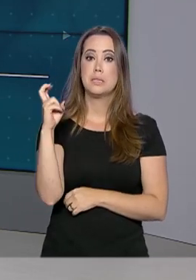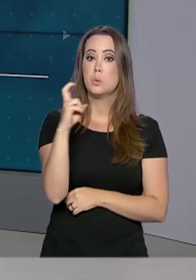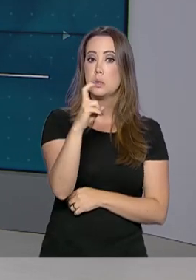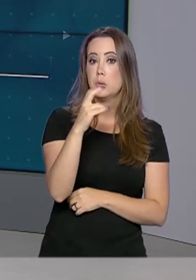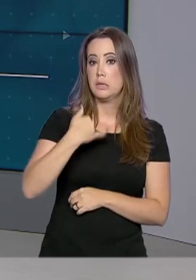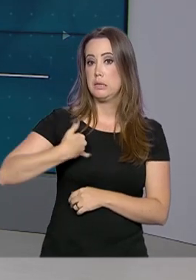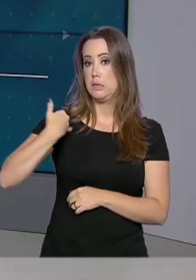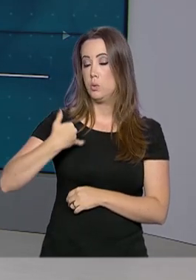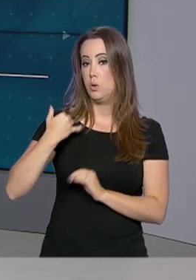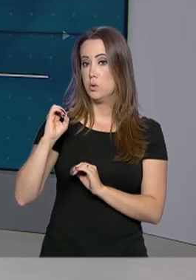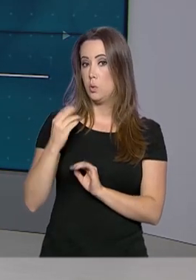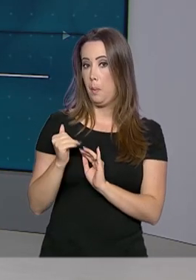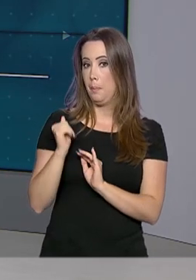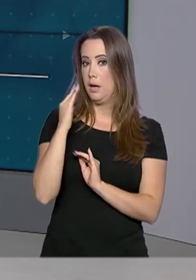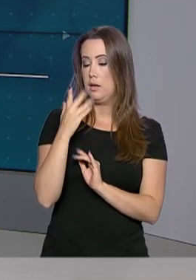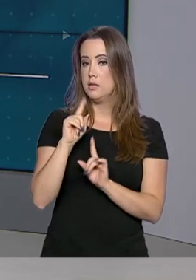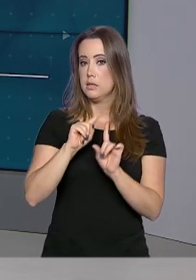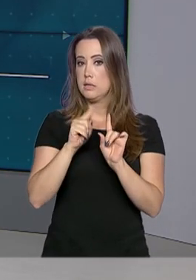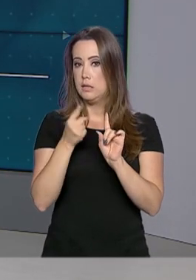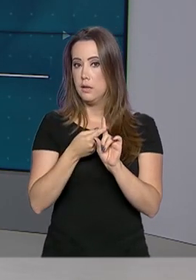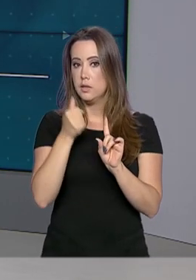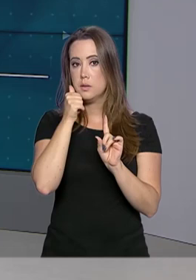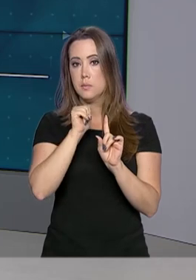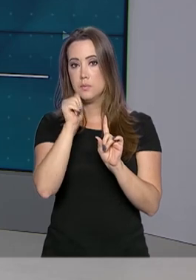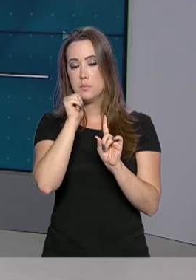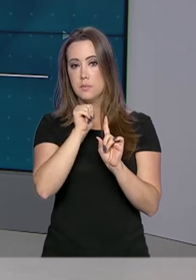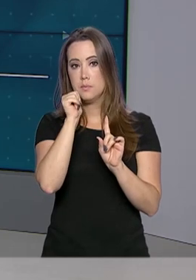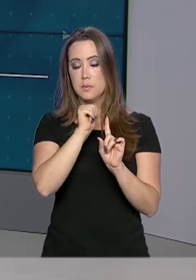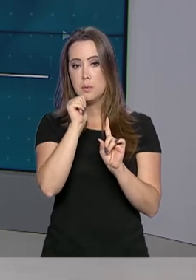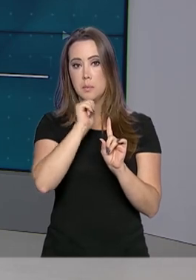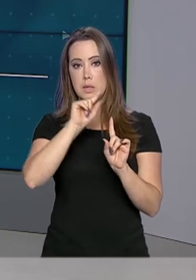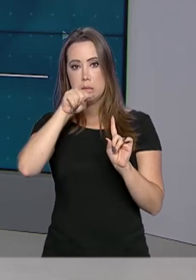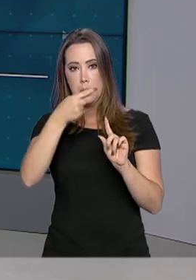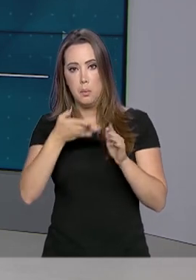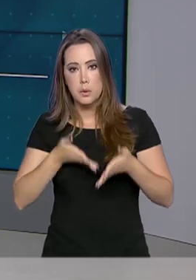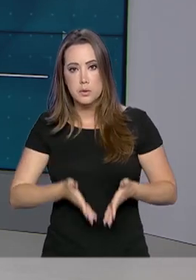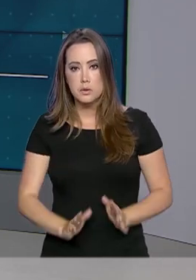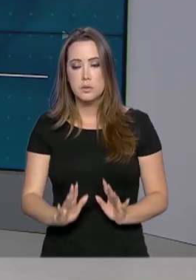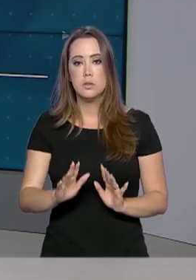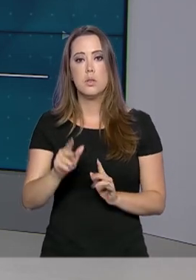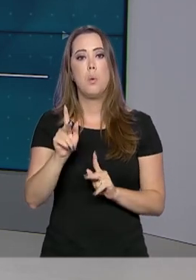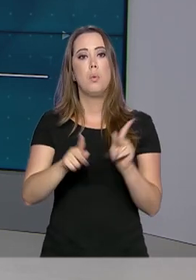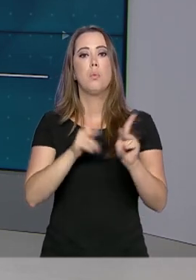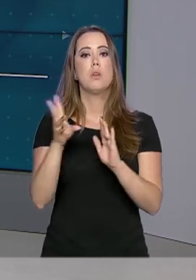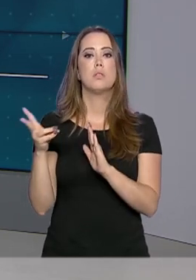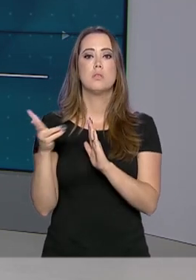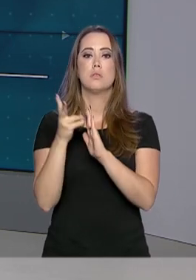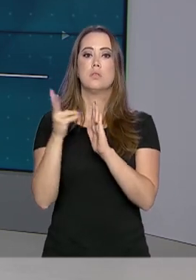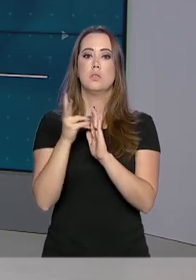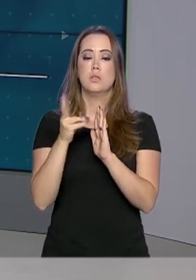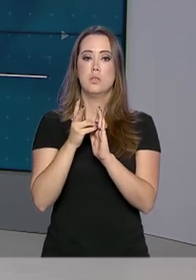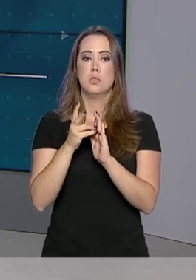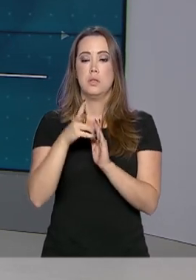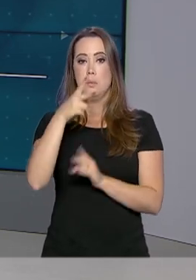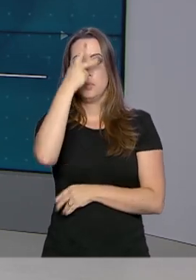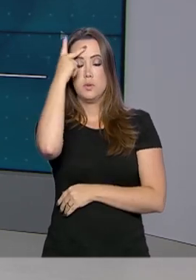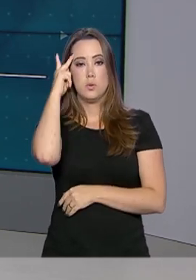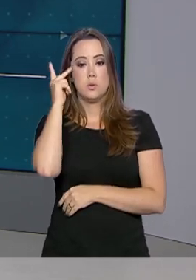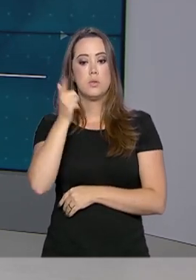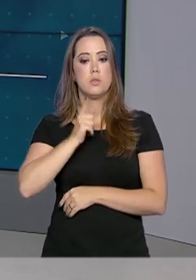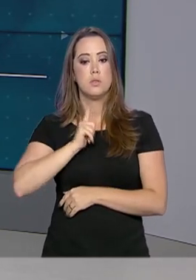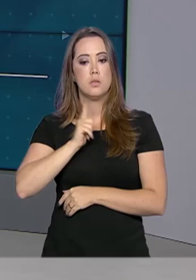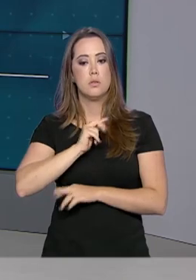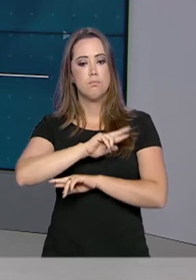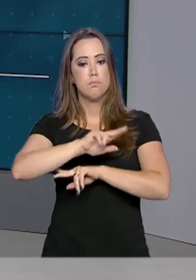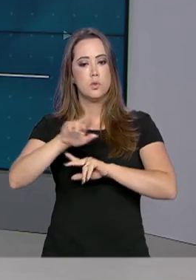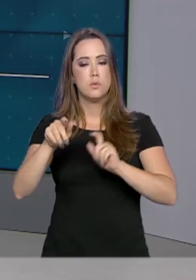anos ou mais, grávidas, mães no pós-parto, população indígena, portadores de condições especiais.